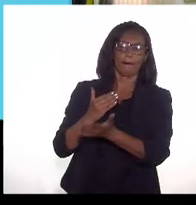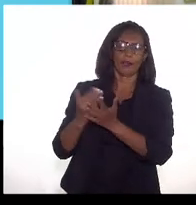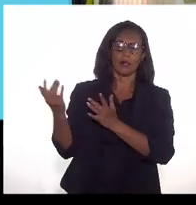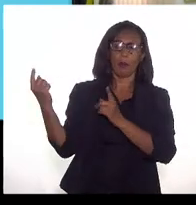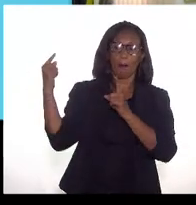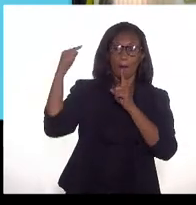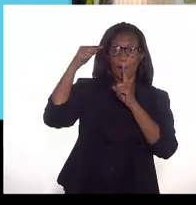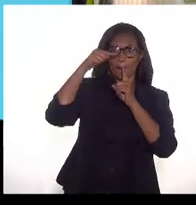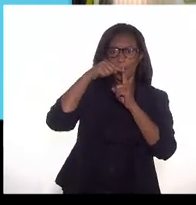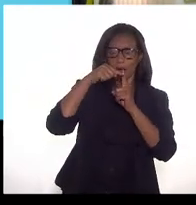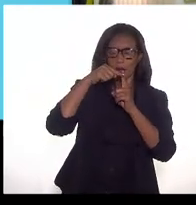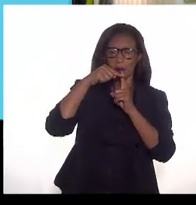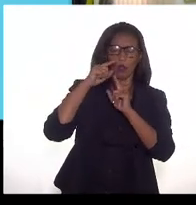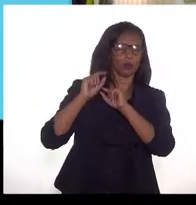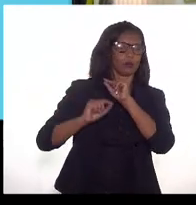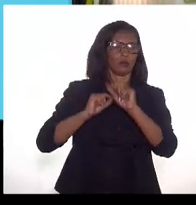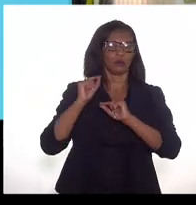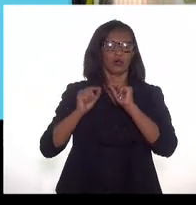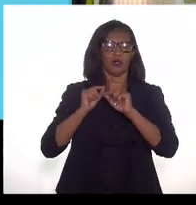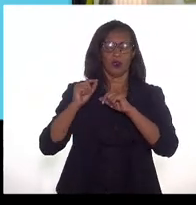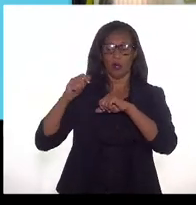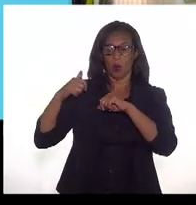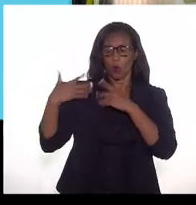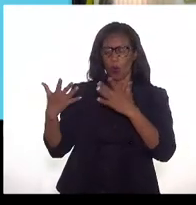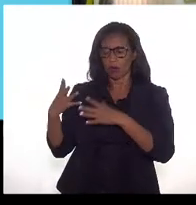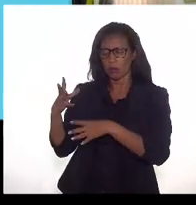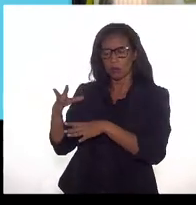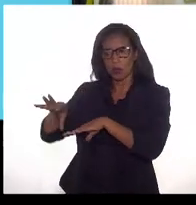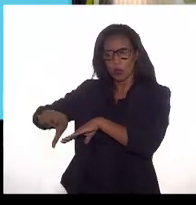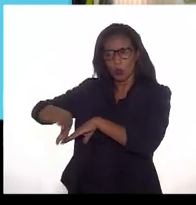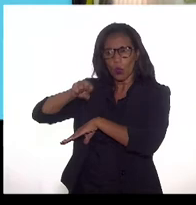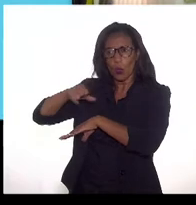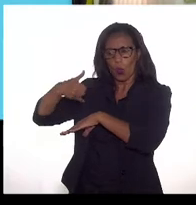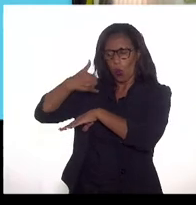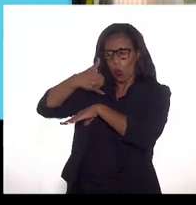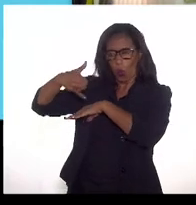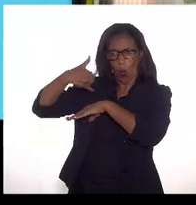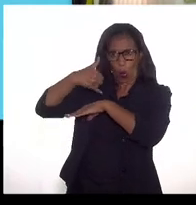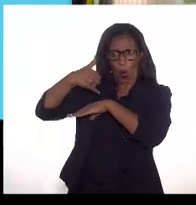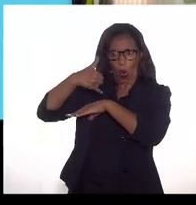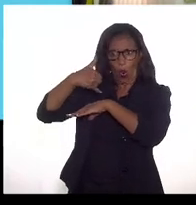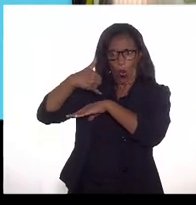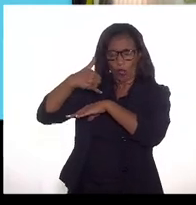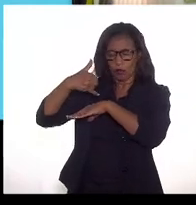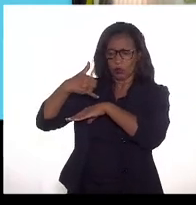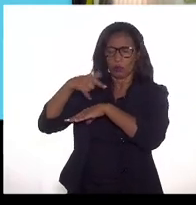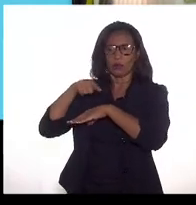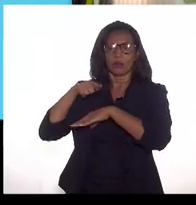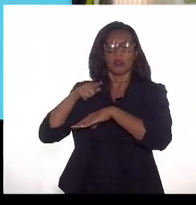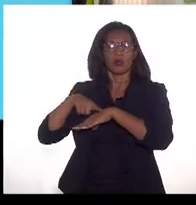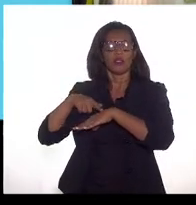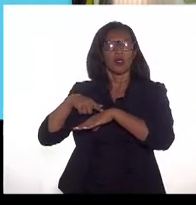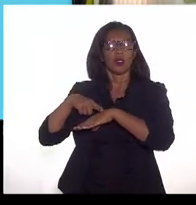seja quanto que o projeto óleo retira valor do projeto